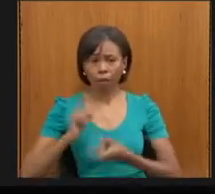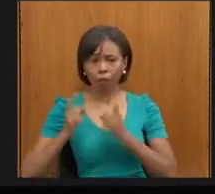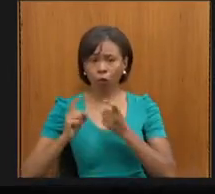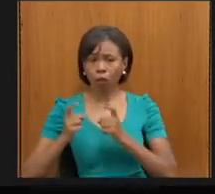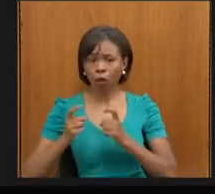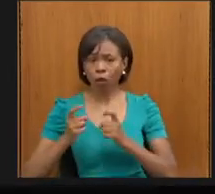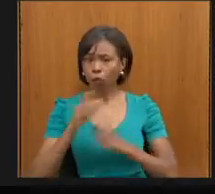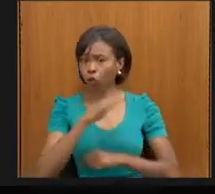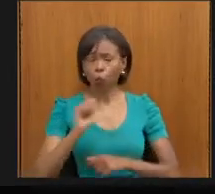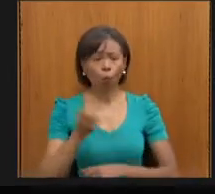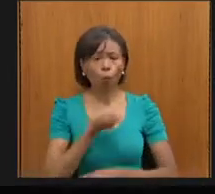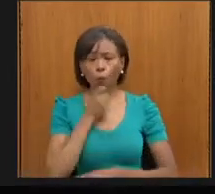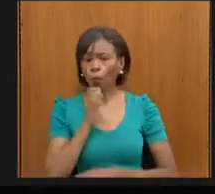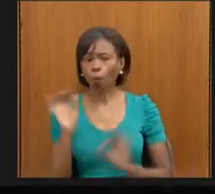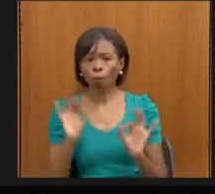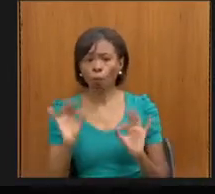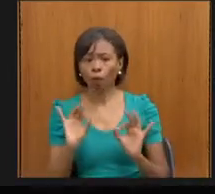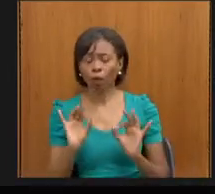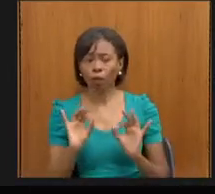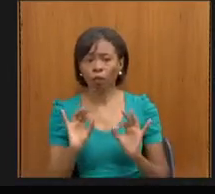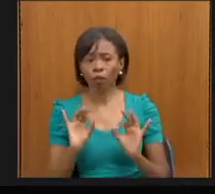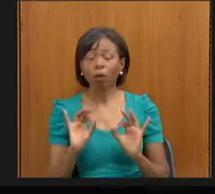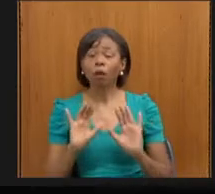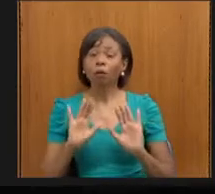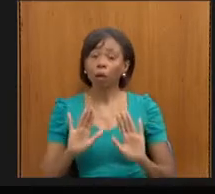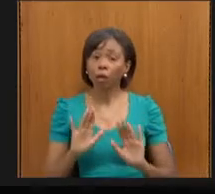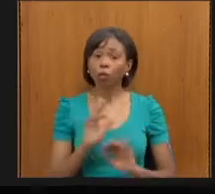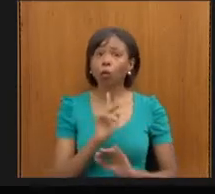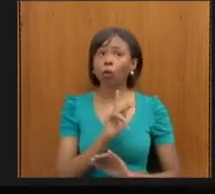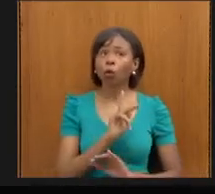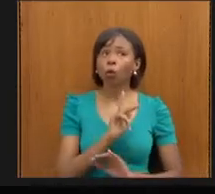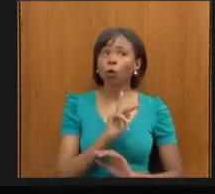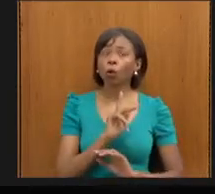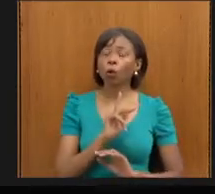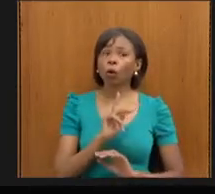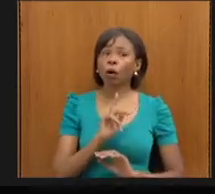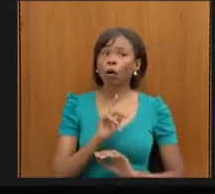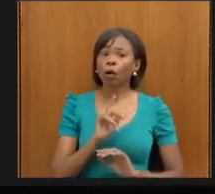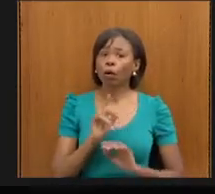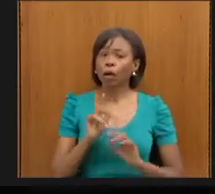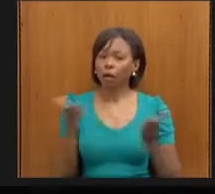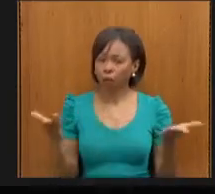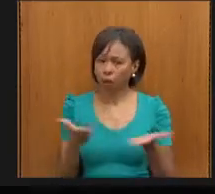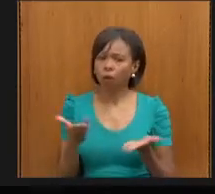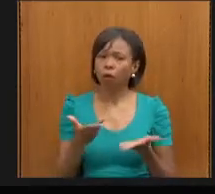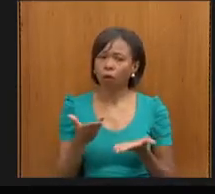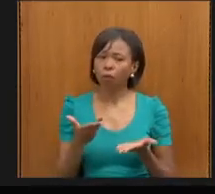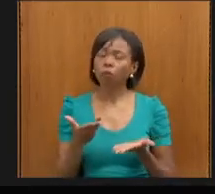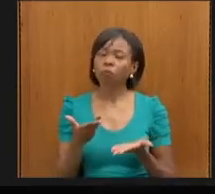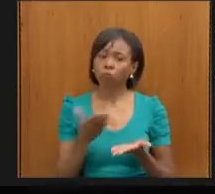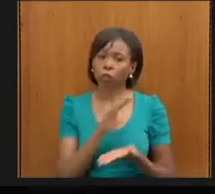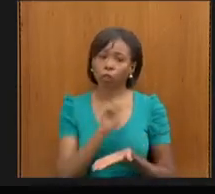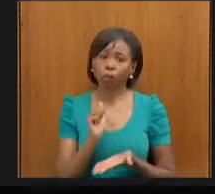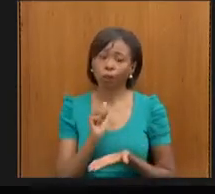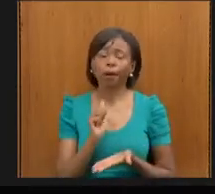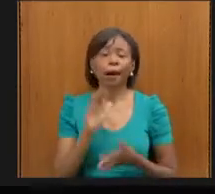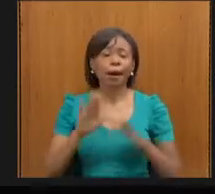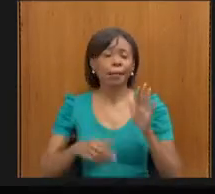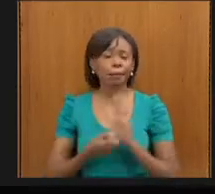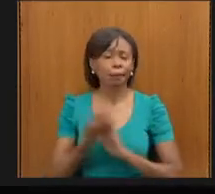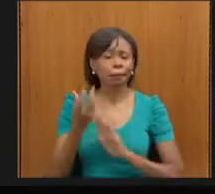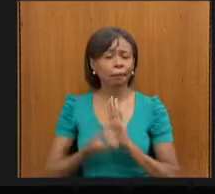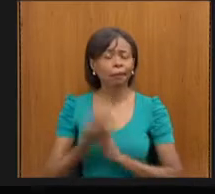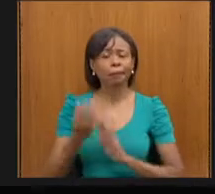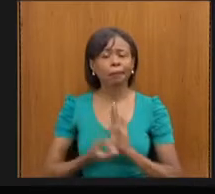presidente do COMPED, o Roberto. Então, essa é a realidade. Muitas vezes